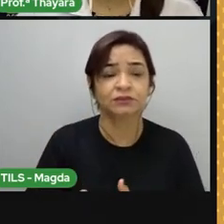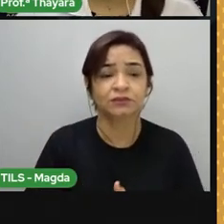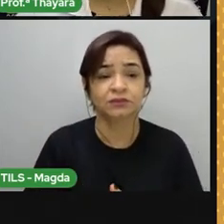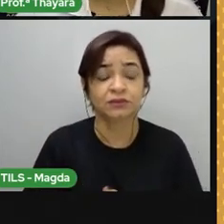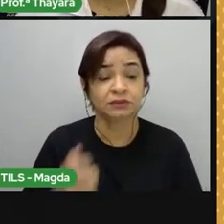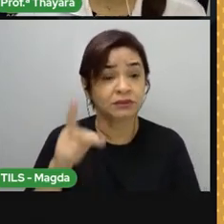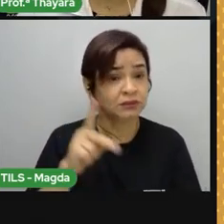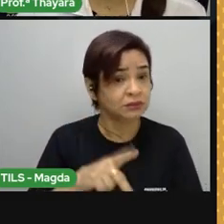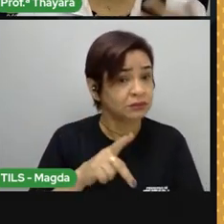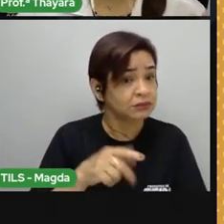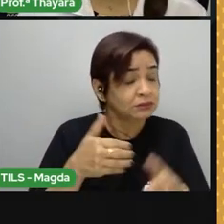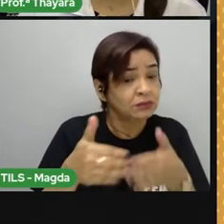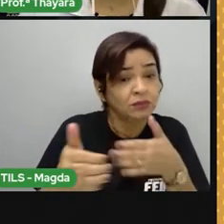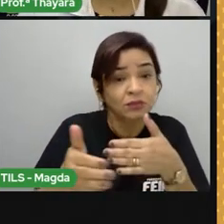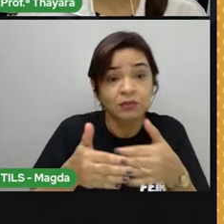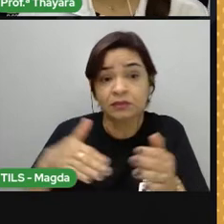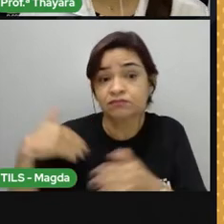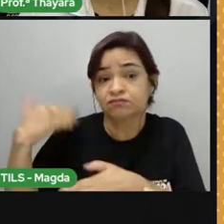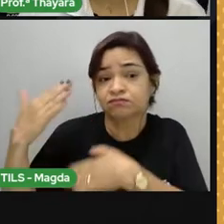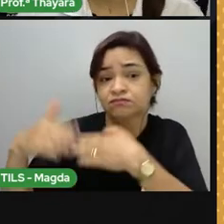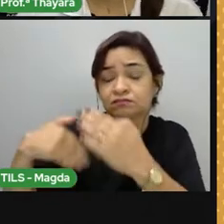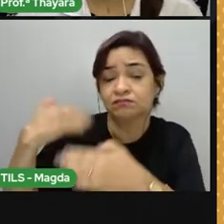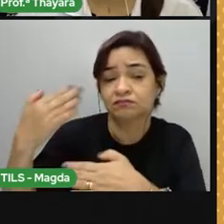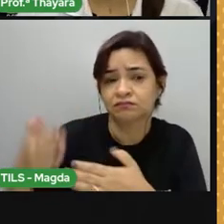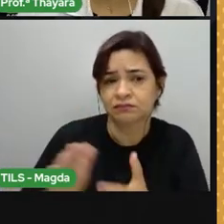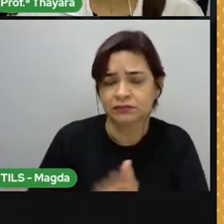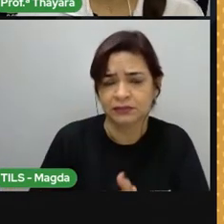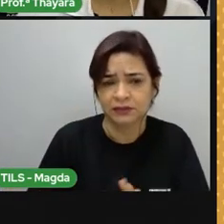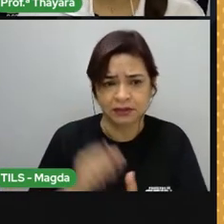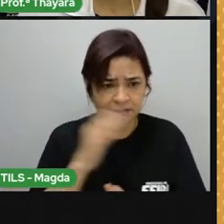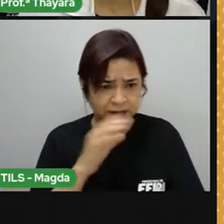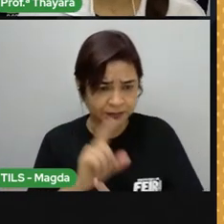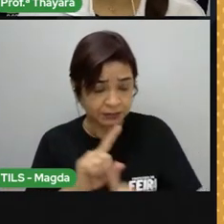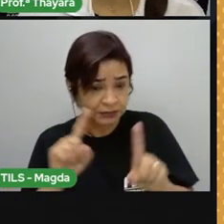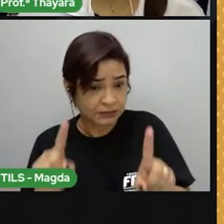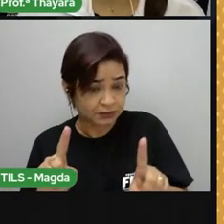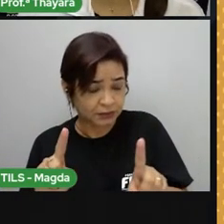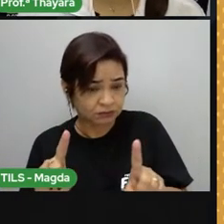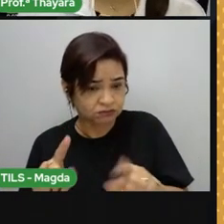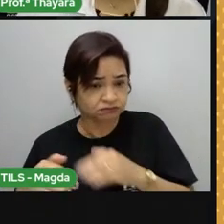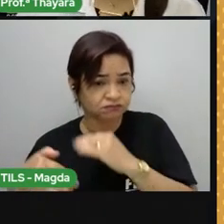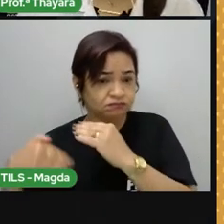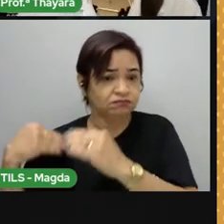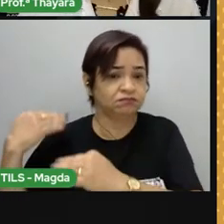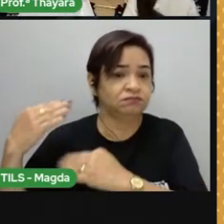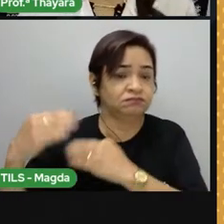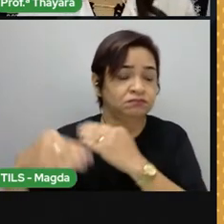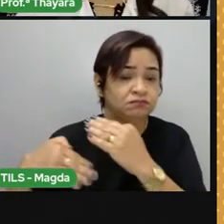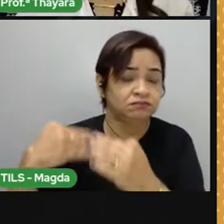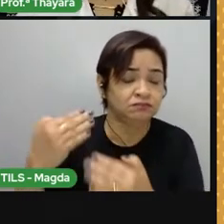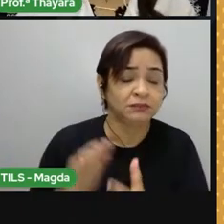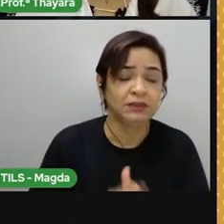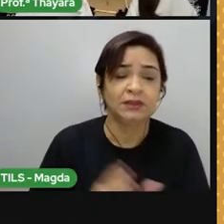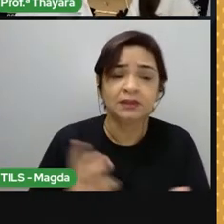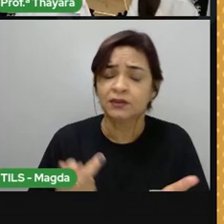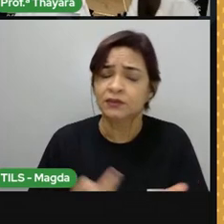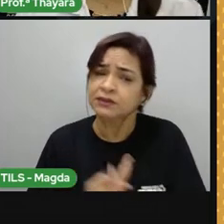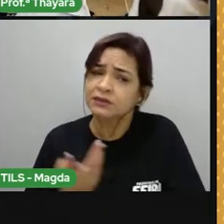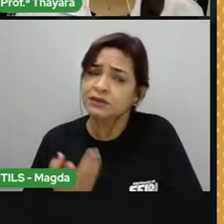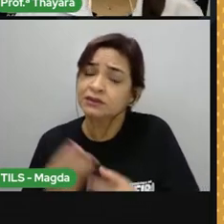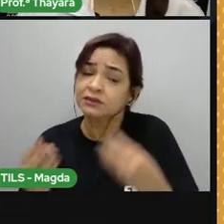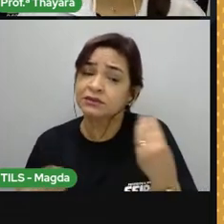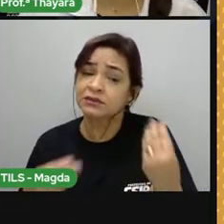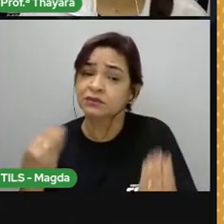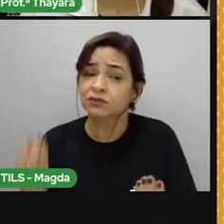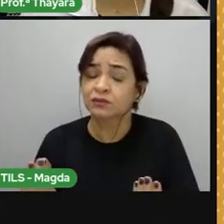rocha qualquer, ao longo de muito tempo. Não é de uma hora para a outra. Não é um processo rápido. Então, isso ocorre, por exemplo, quando